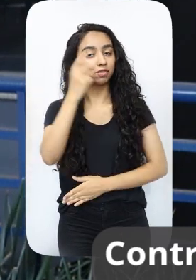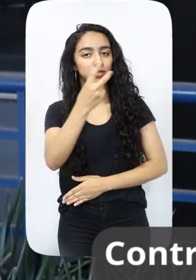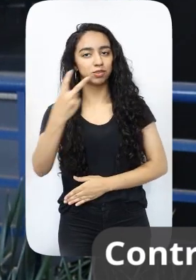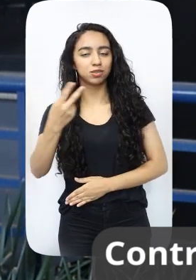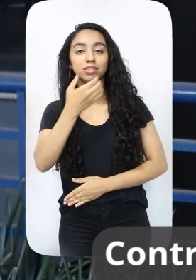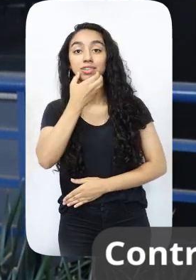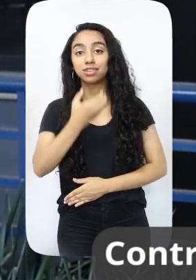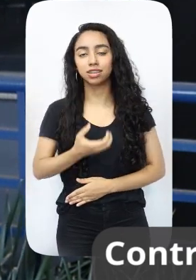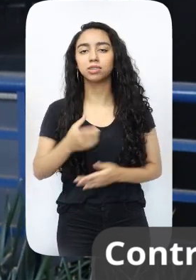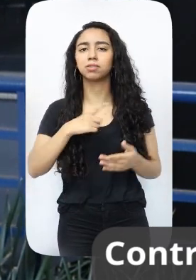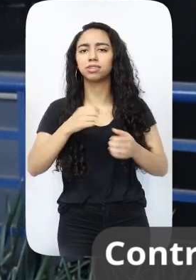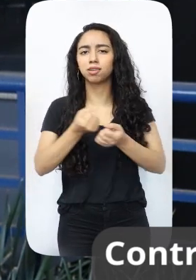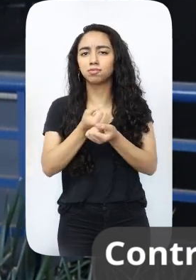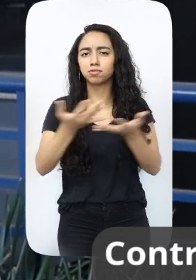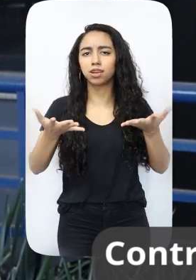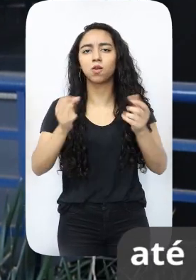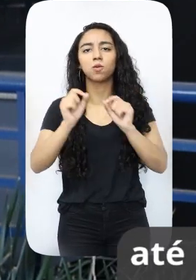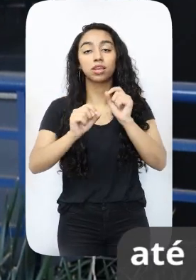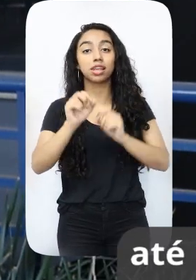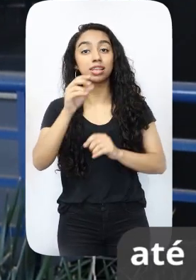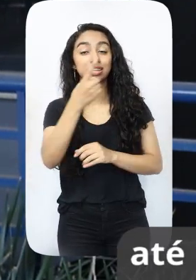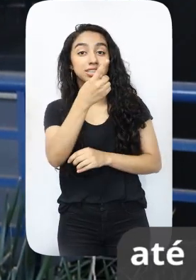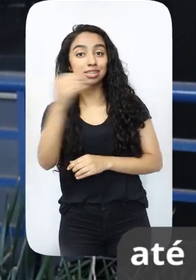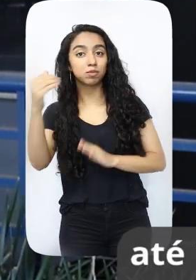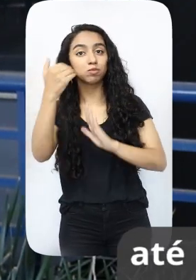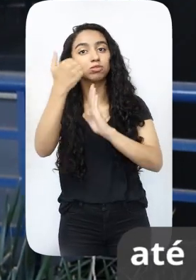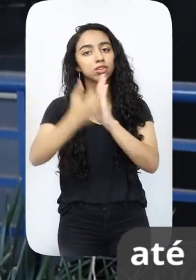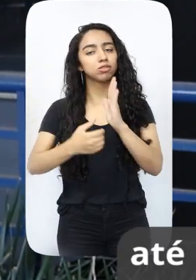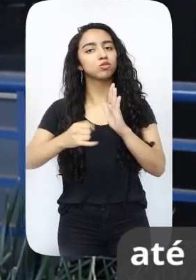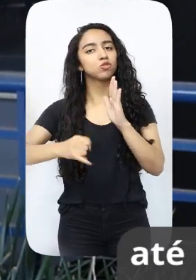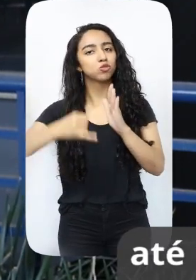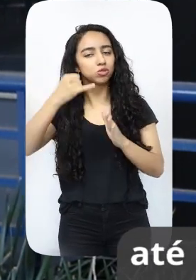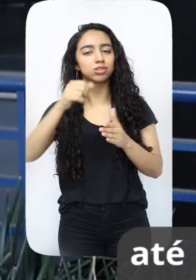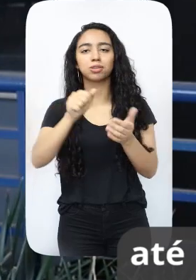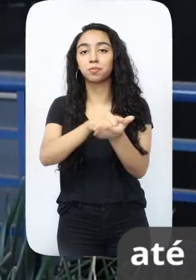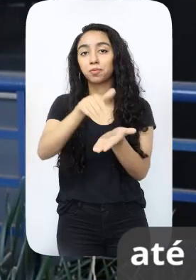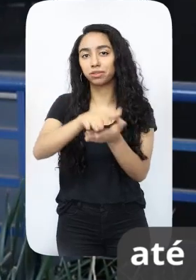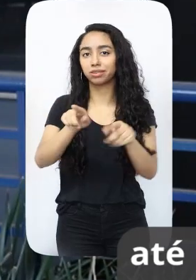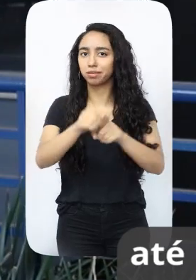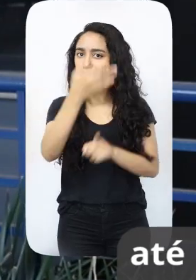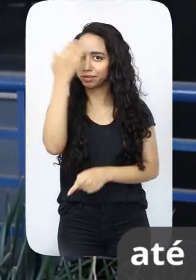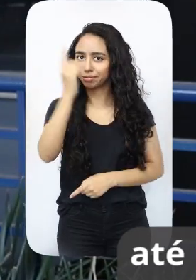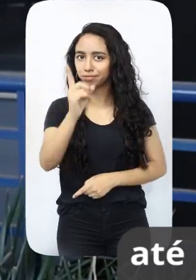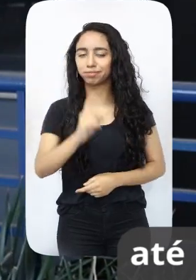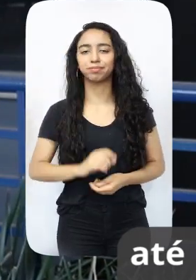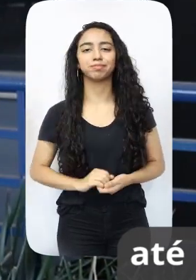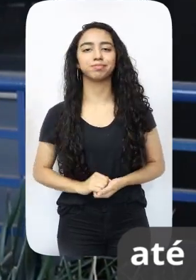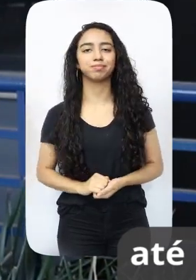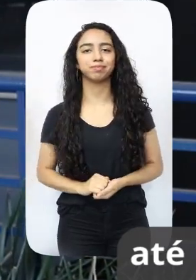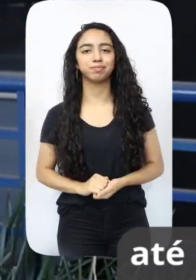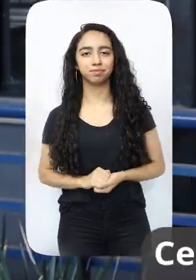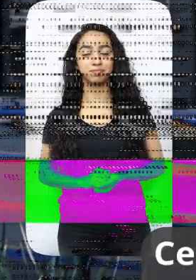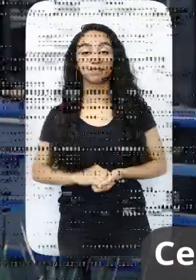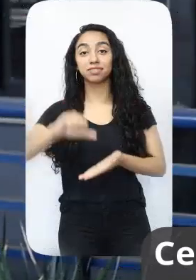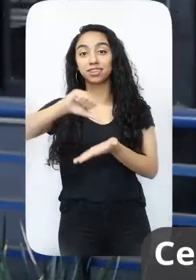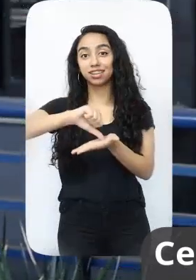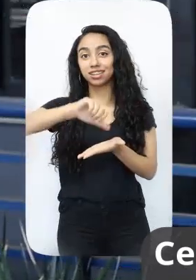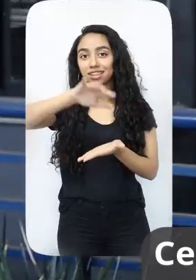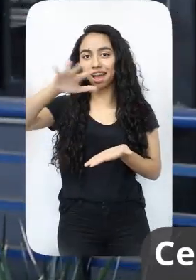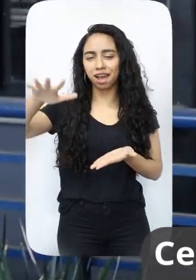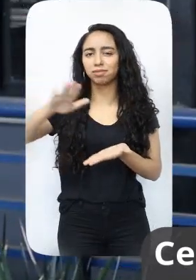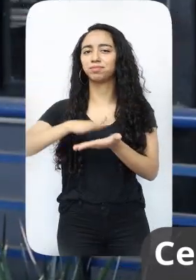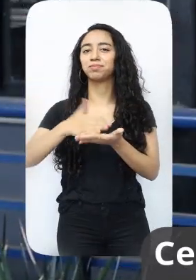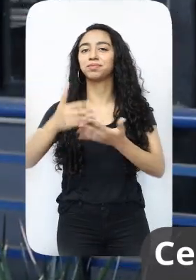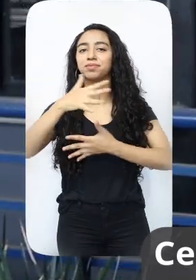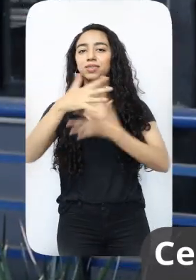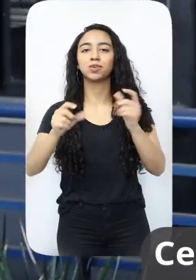até o dia 22 de dezembro e oferece até 100% de descontos sobre juros e multas. Não perca o prazo! Central